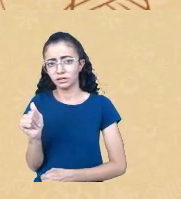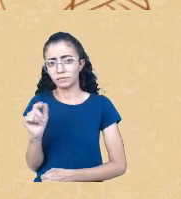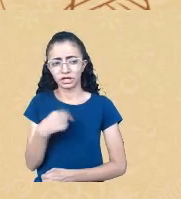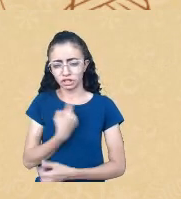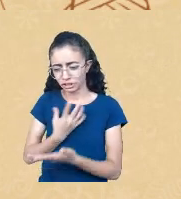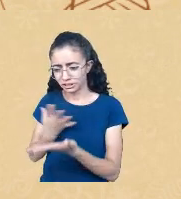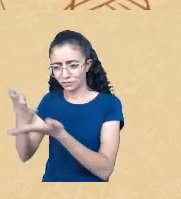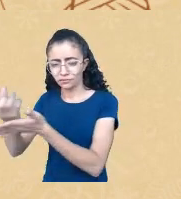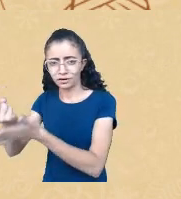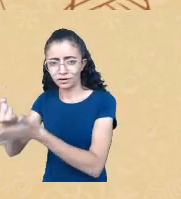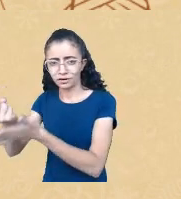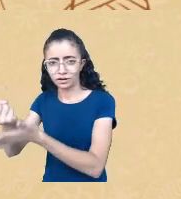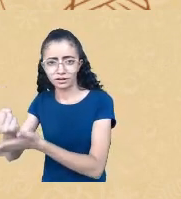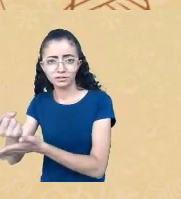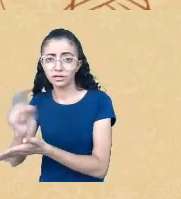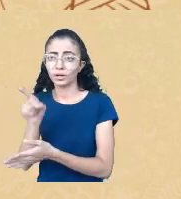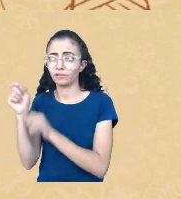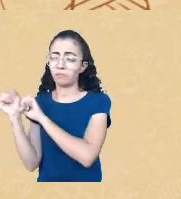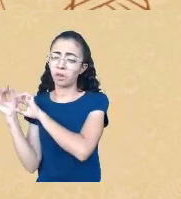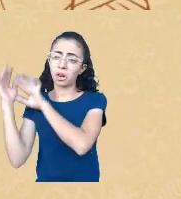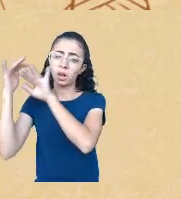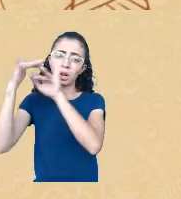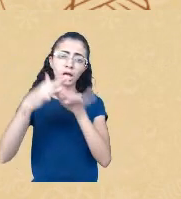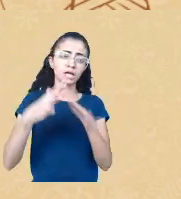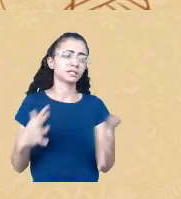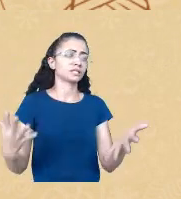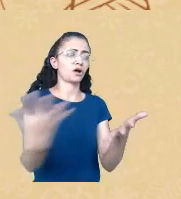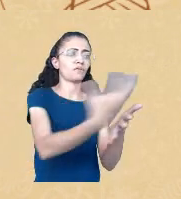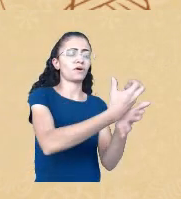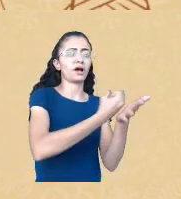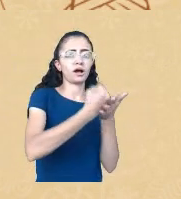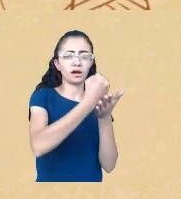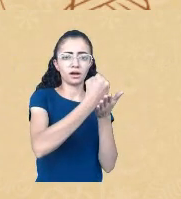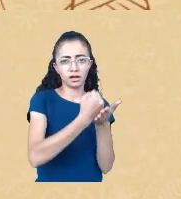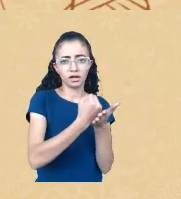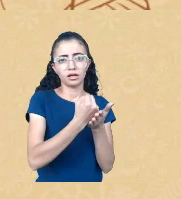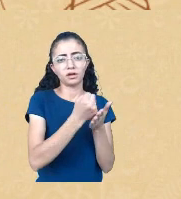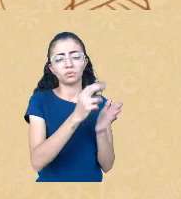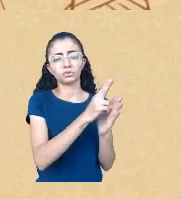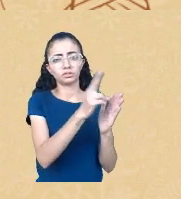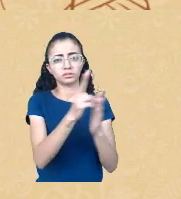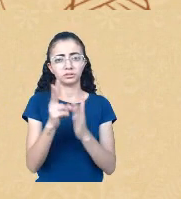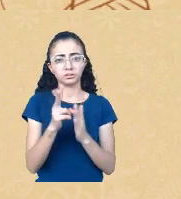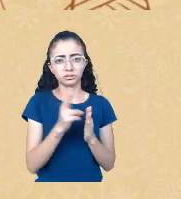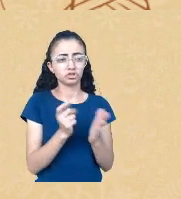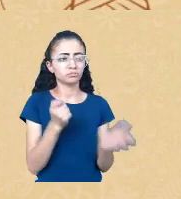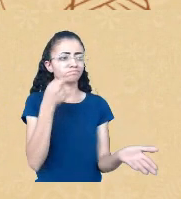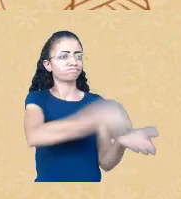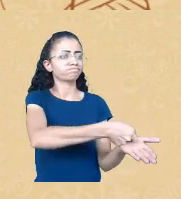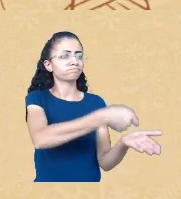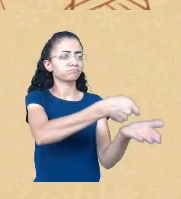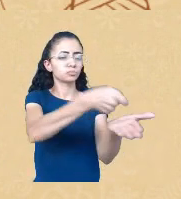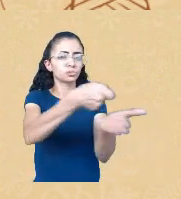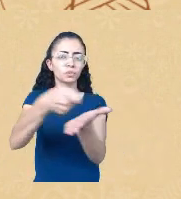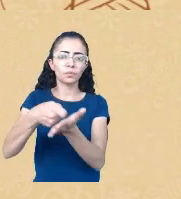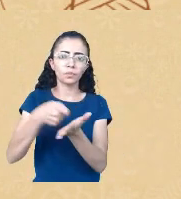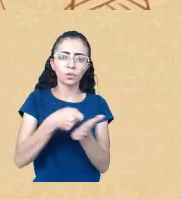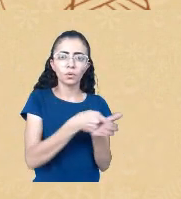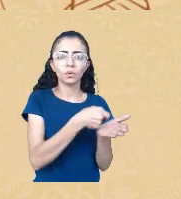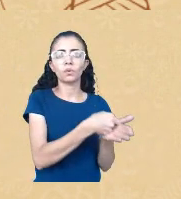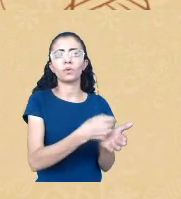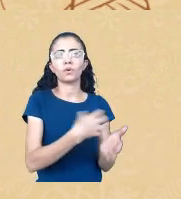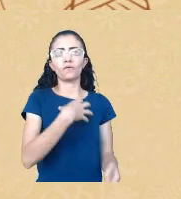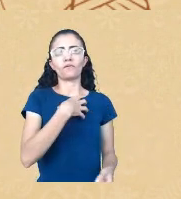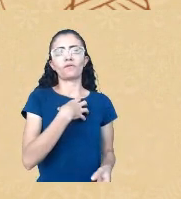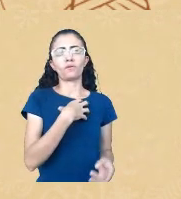de imposição bastante vertical de impor a sua forma de ver o mundo